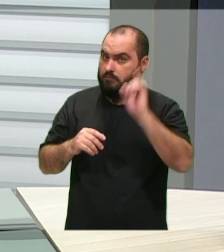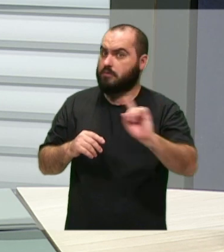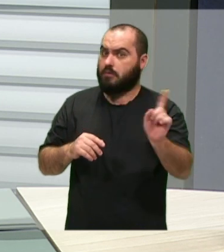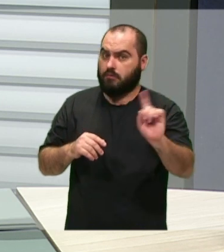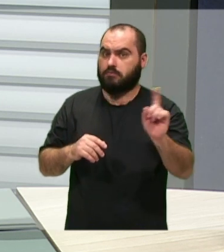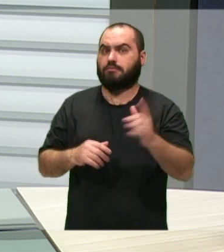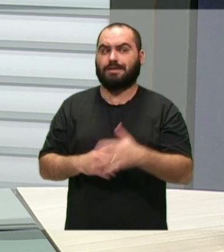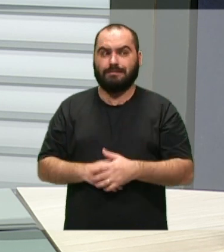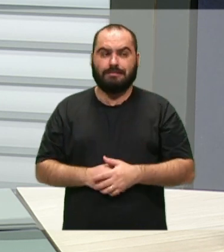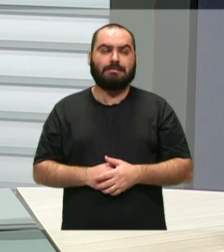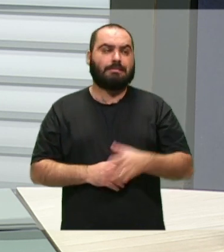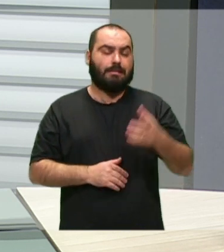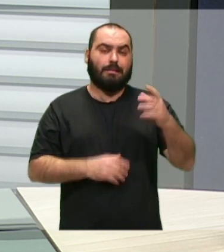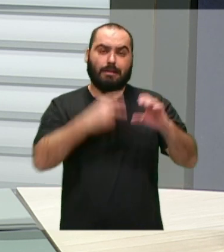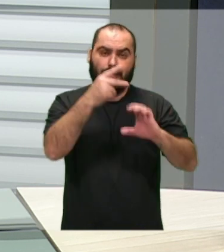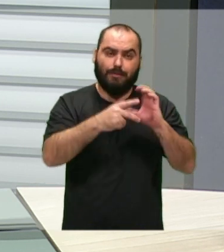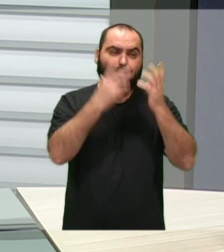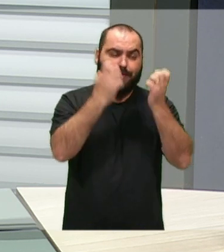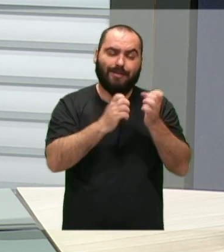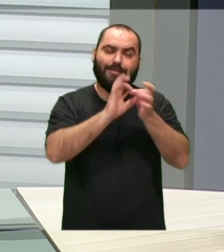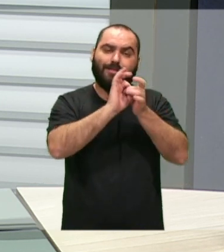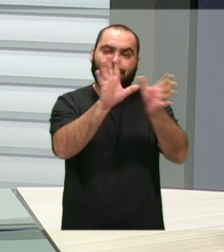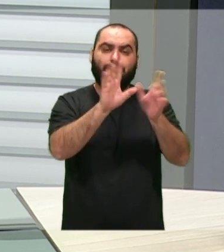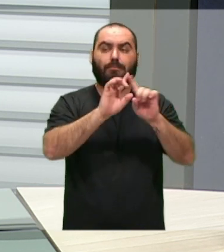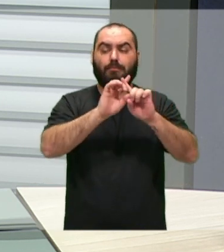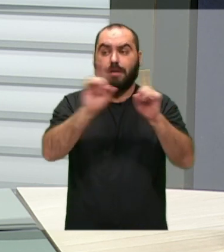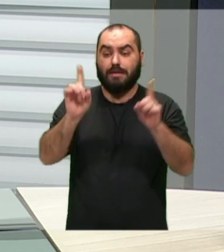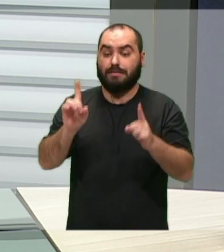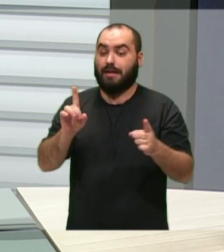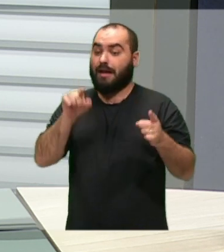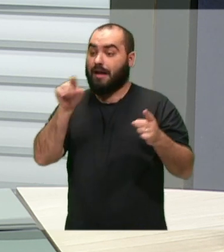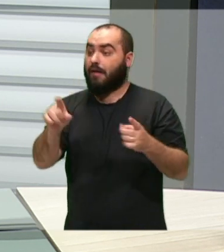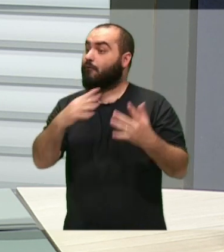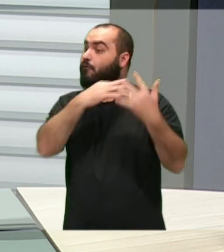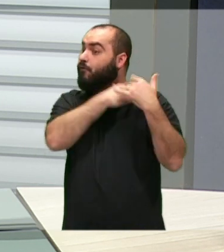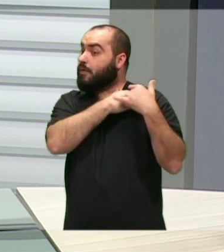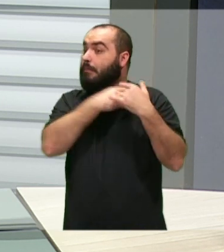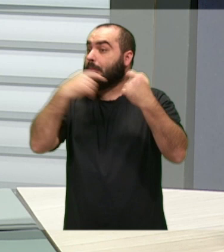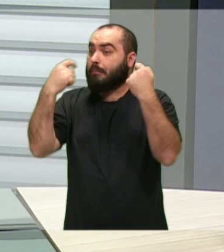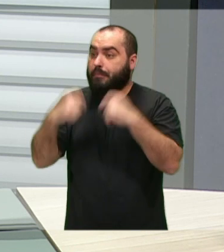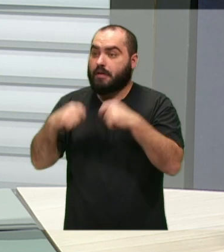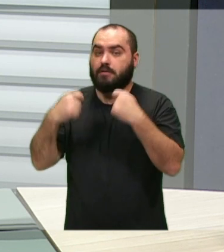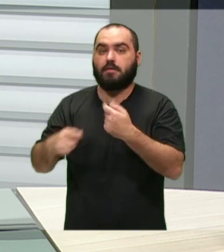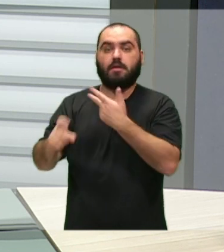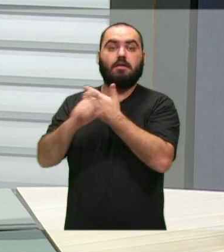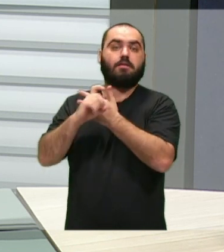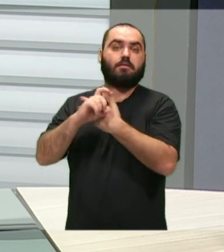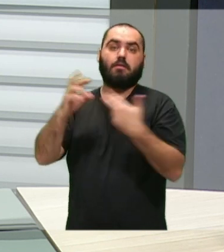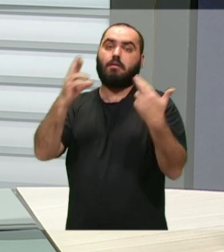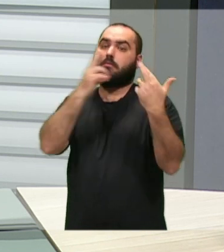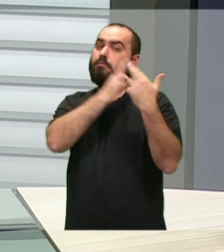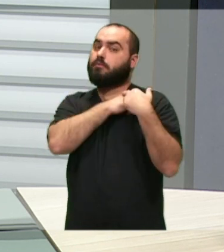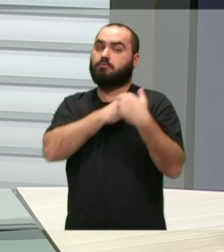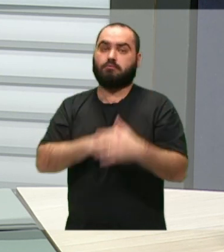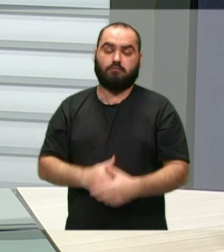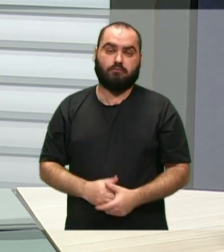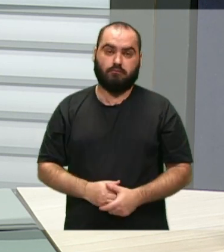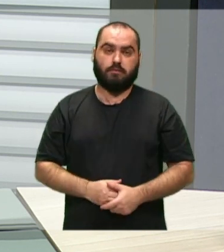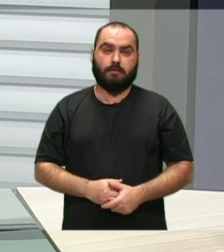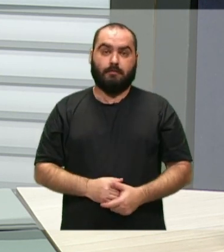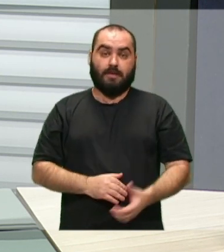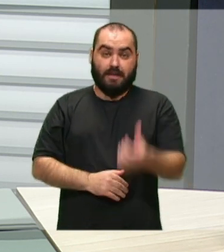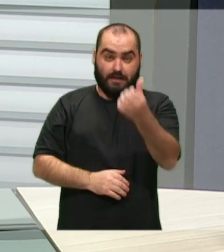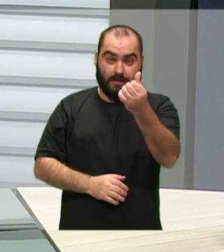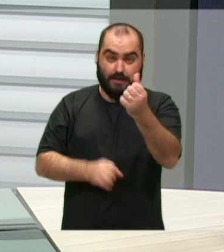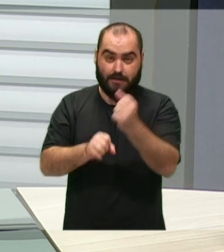da Câmara, a vontade de se colocar à disposição, mas ele disse que não, que aquela tarefa precisa ser realizada pelo Executivo. Ou seja, há seis